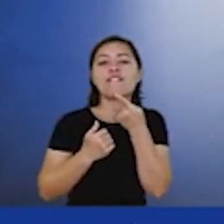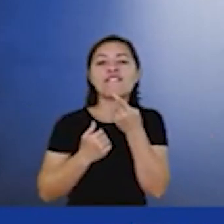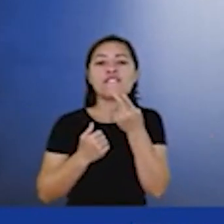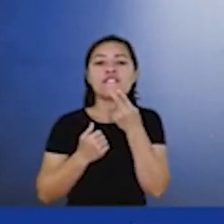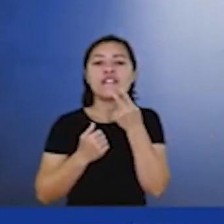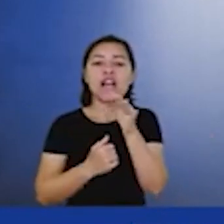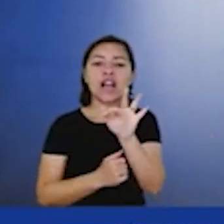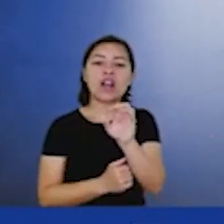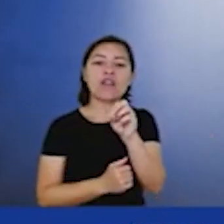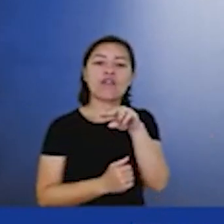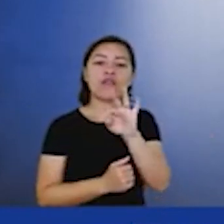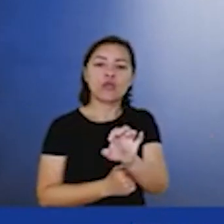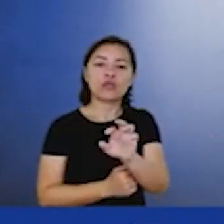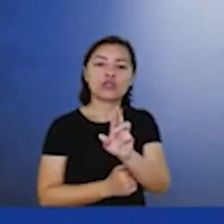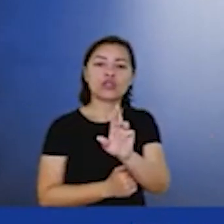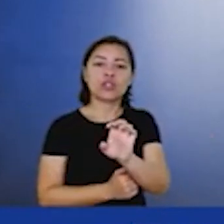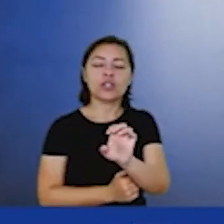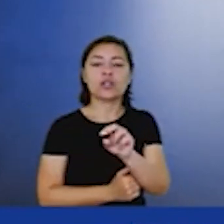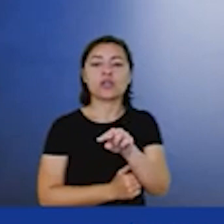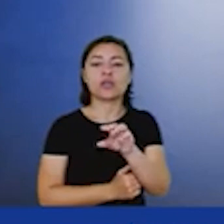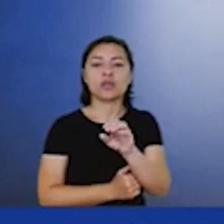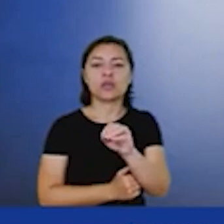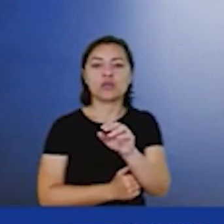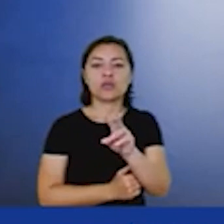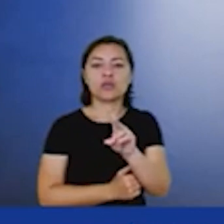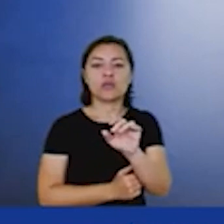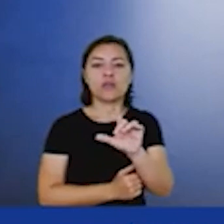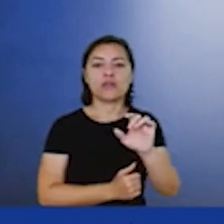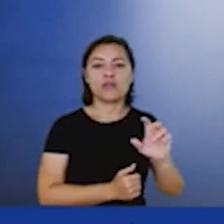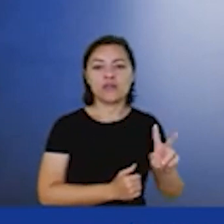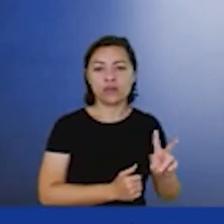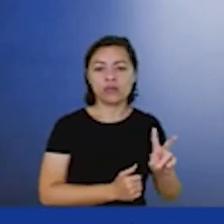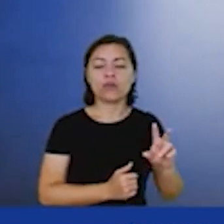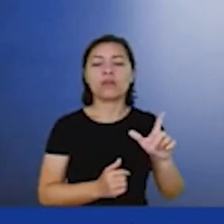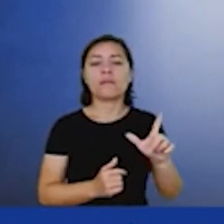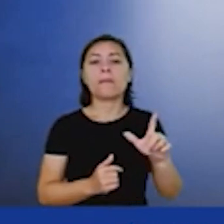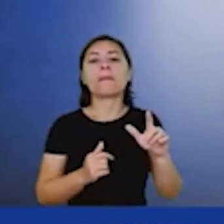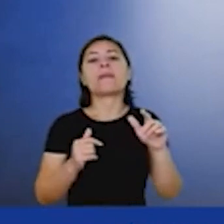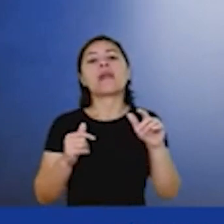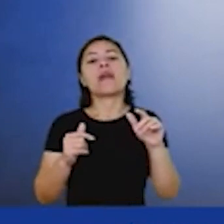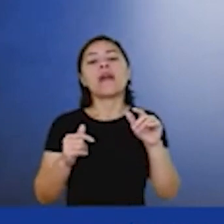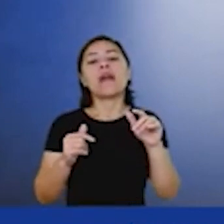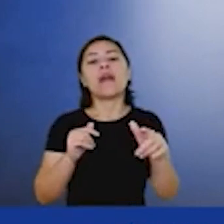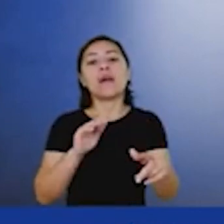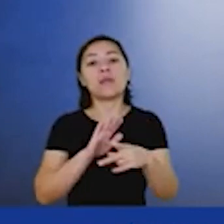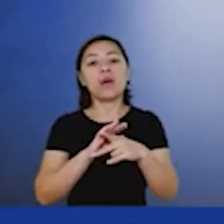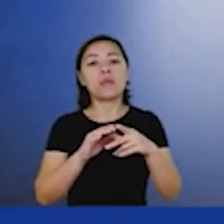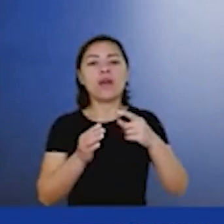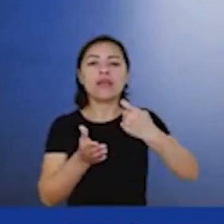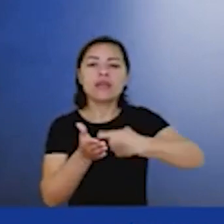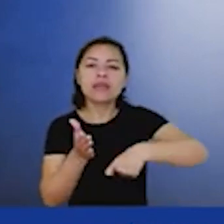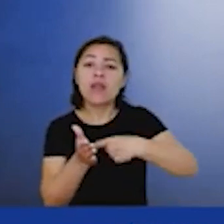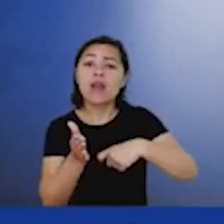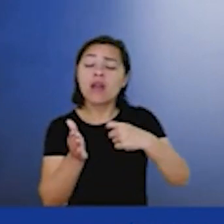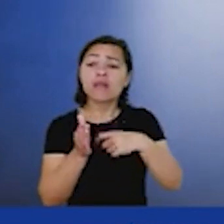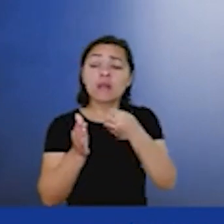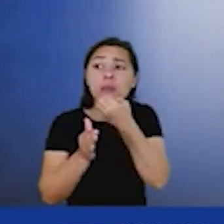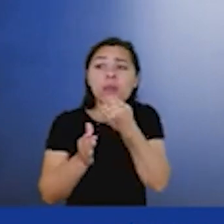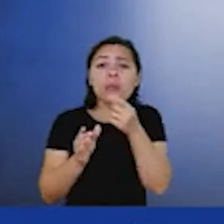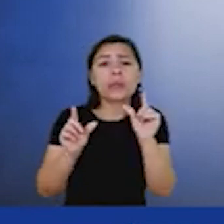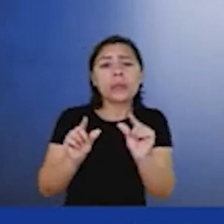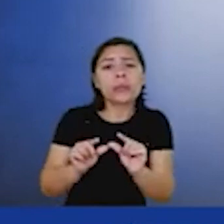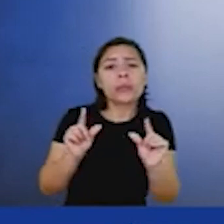no grid mantendo-se tarifas bem acessíveis e